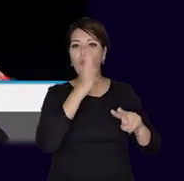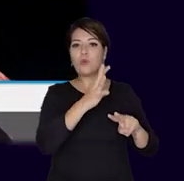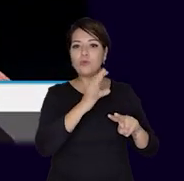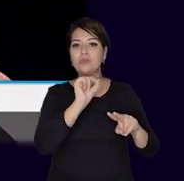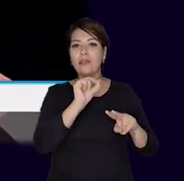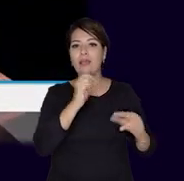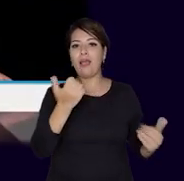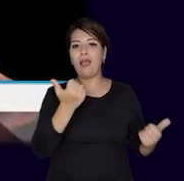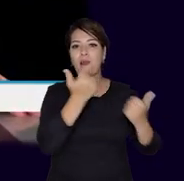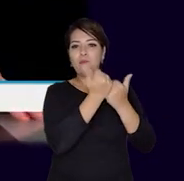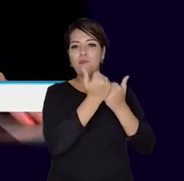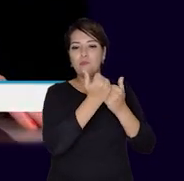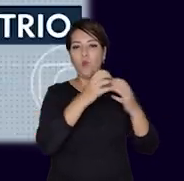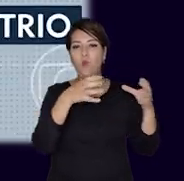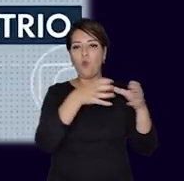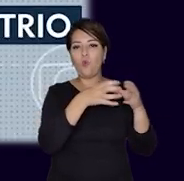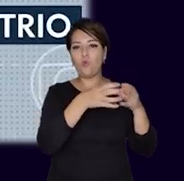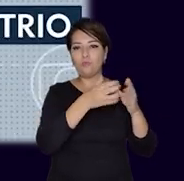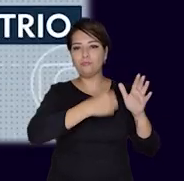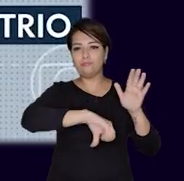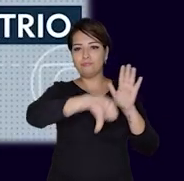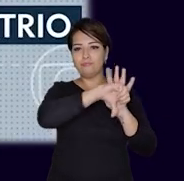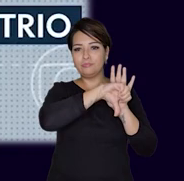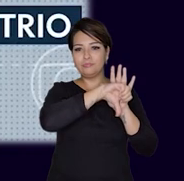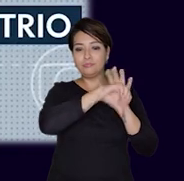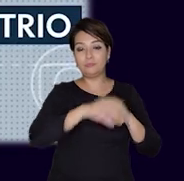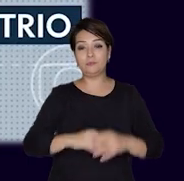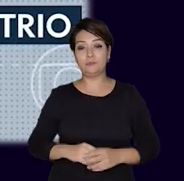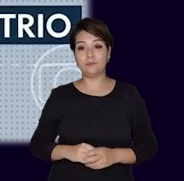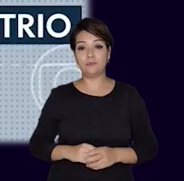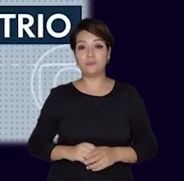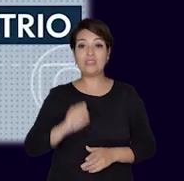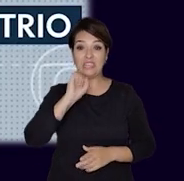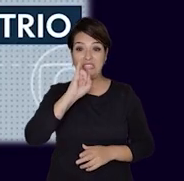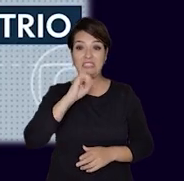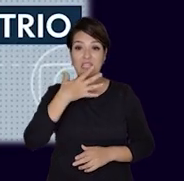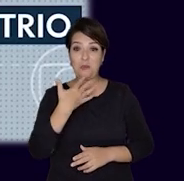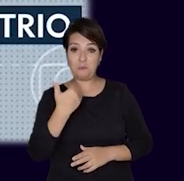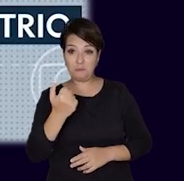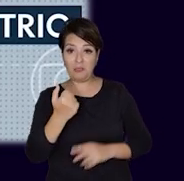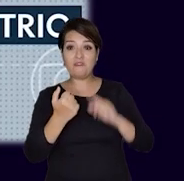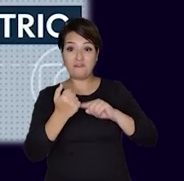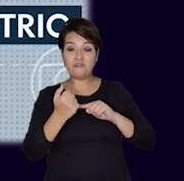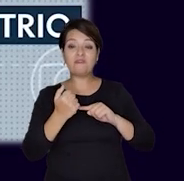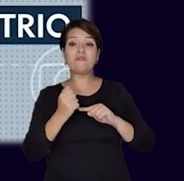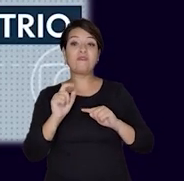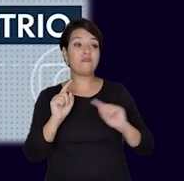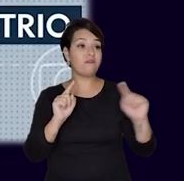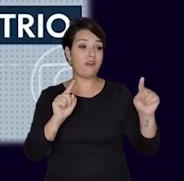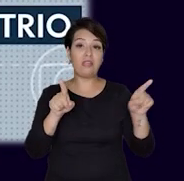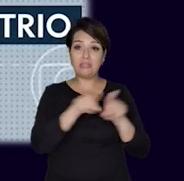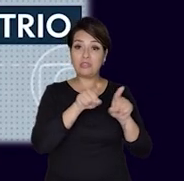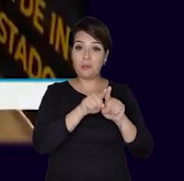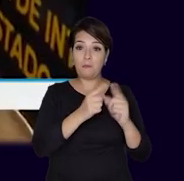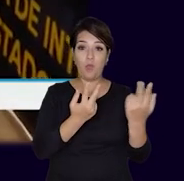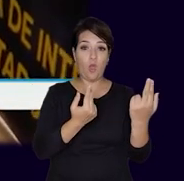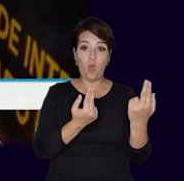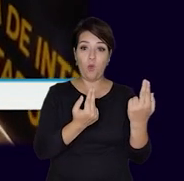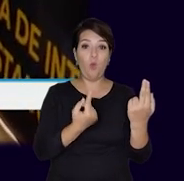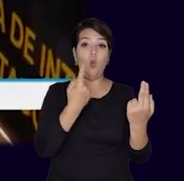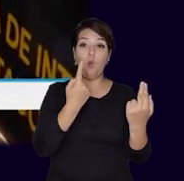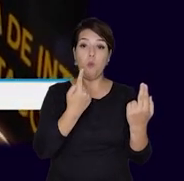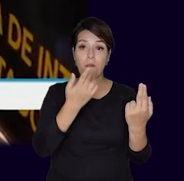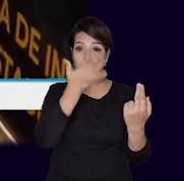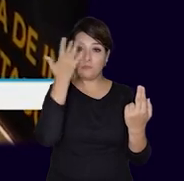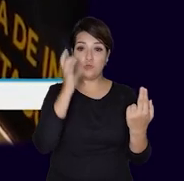envolvimento com grupos criminosos. Se ele me pegar, ele vai te pegar, guru. Nós somos um CNPJ, um CPF só. Alan